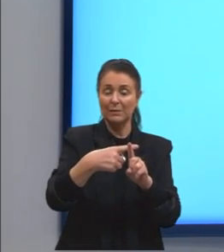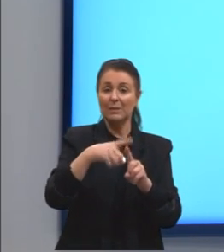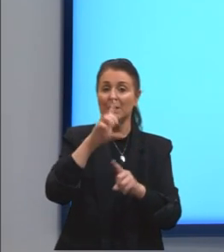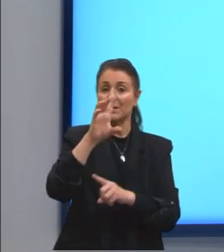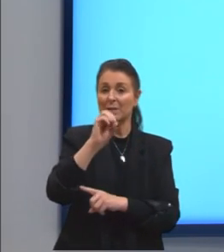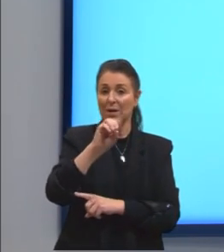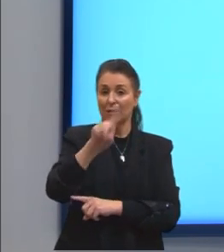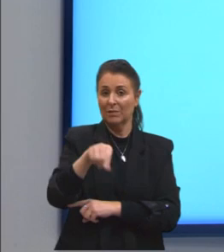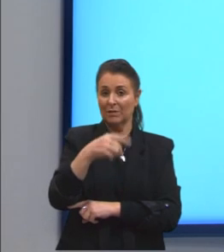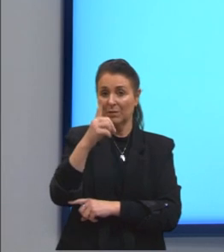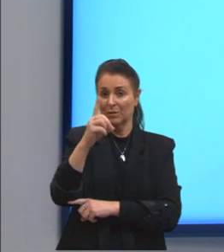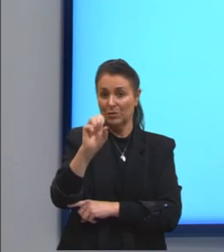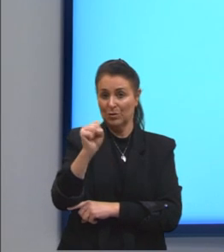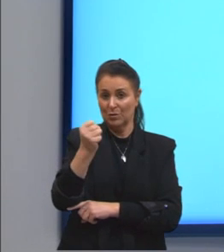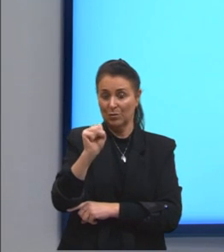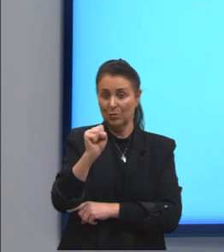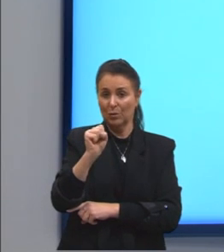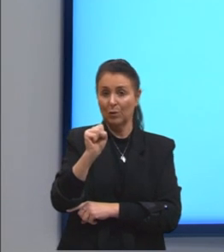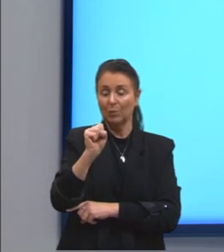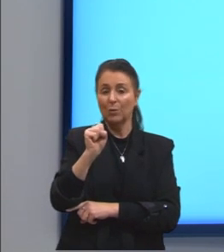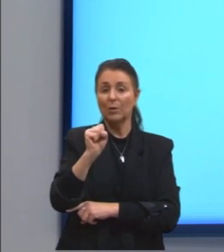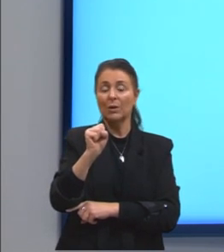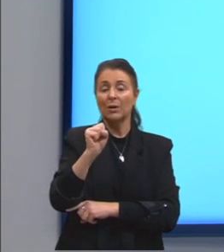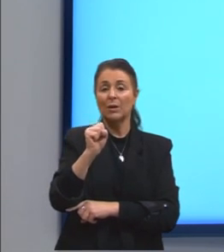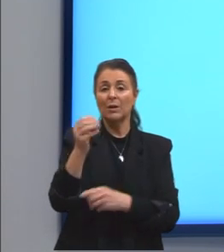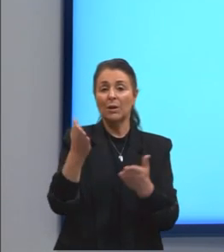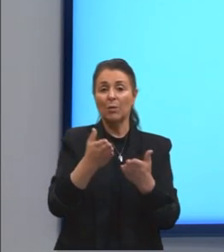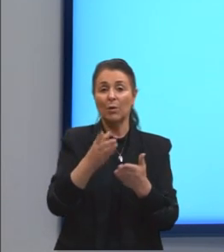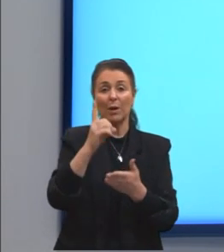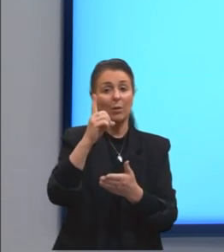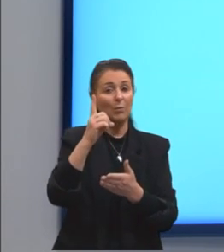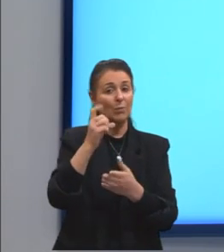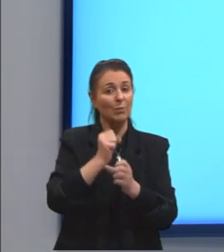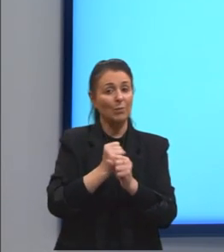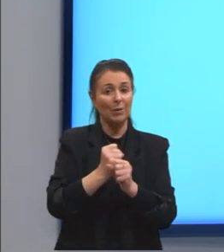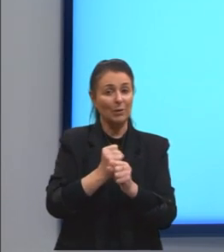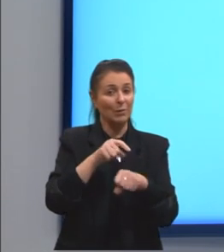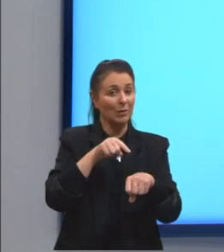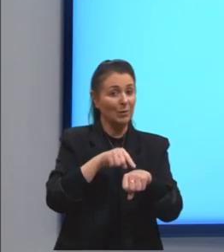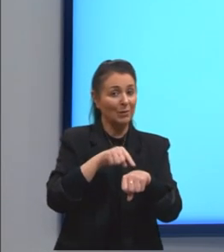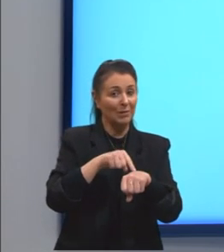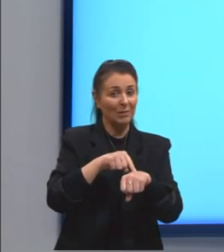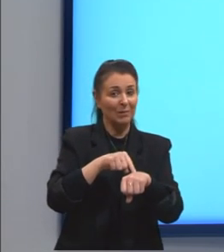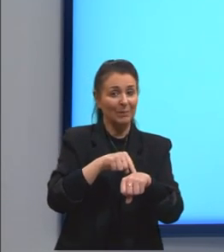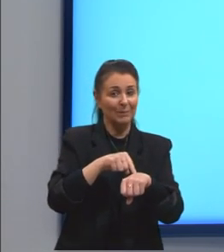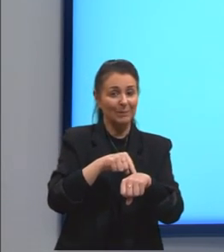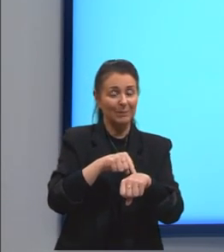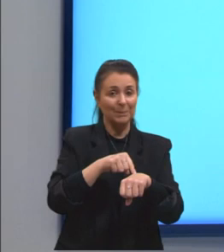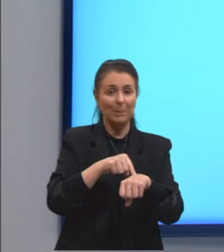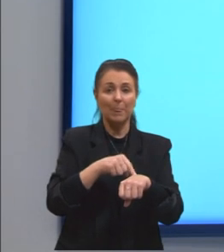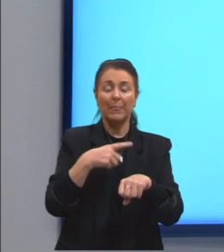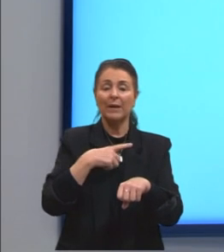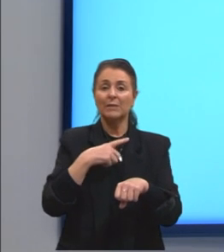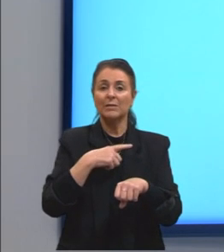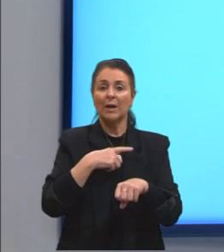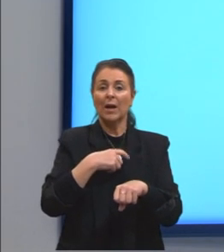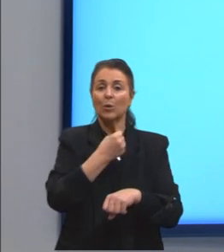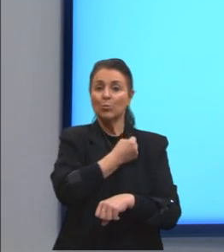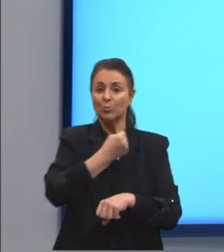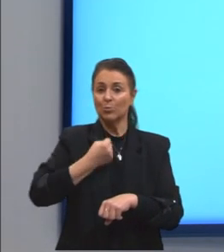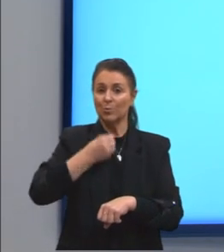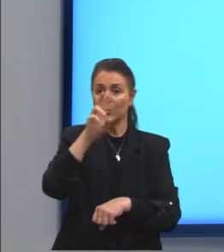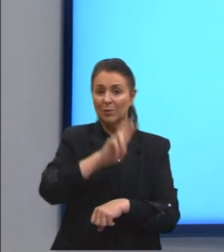0,18, e o tempo, que é de um ano. Aqui, gente, é uma expressão numérica.